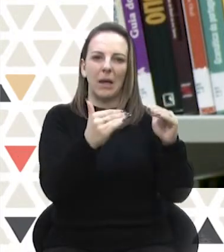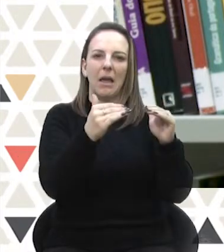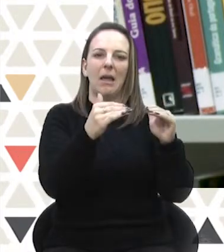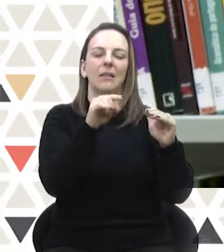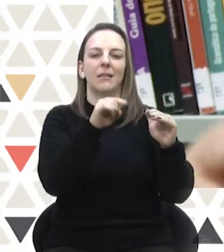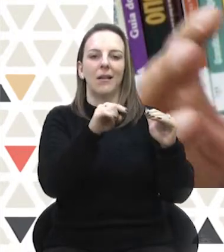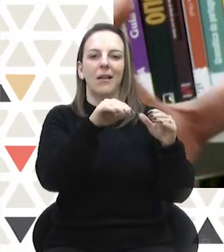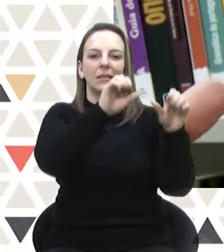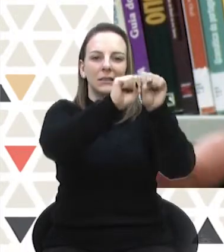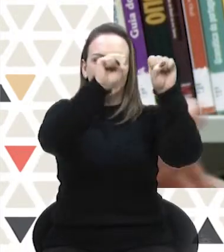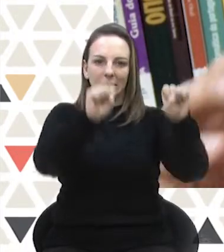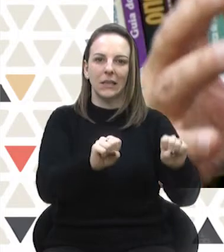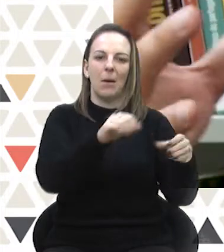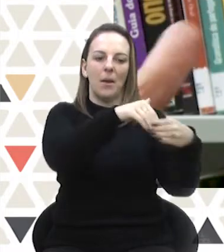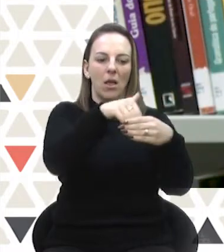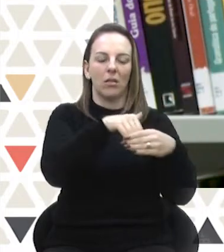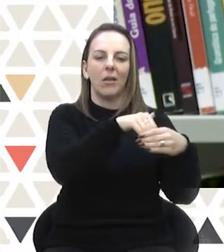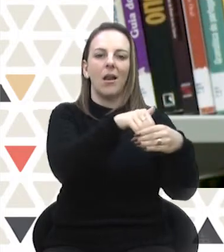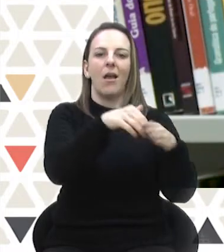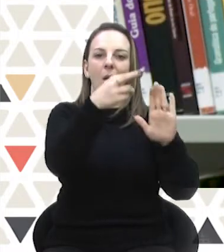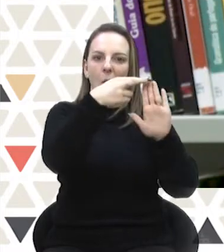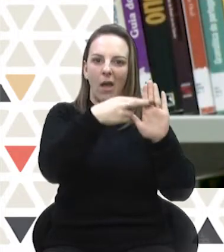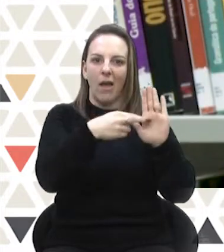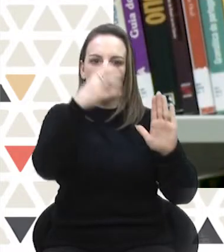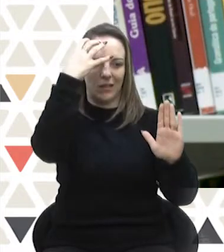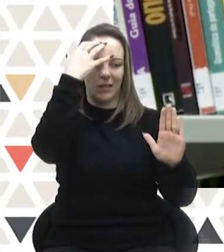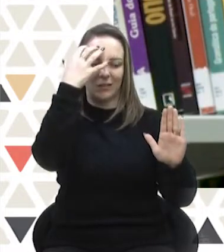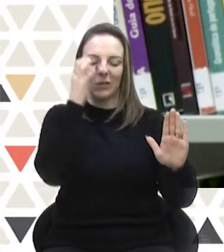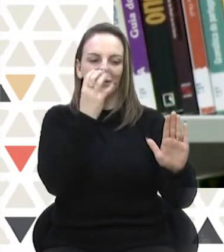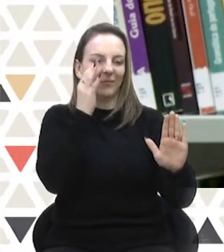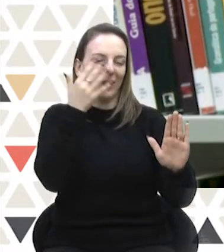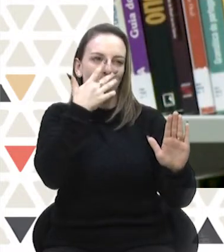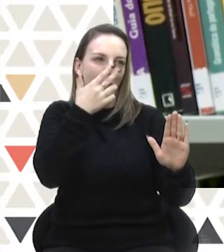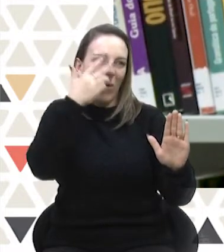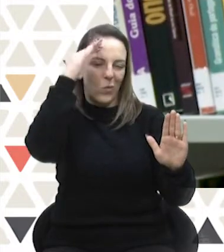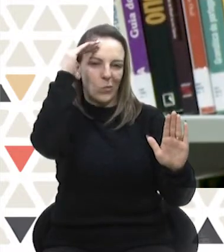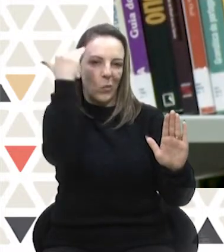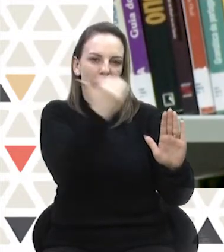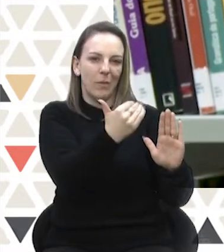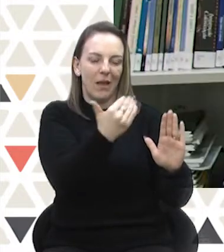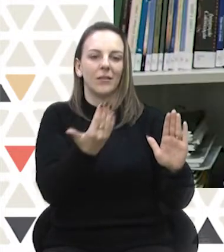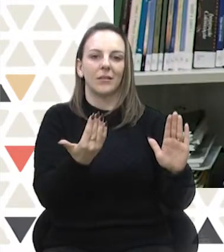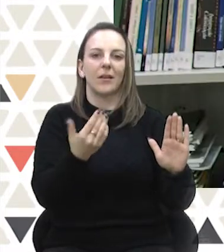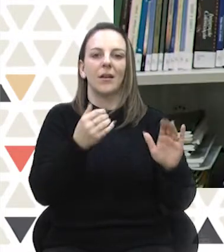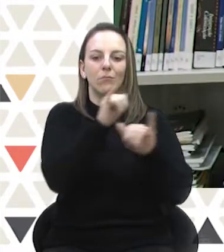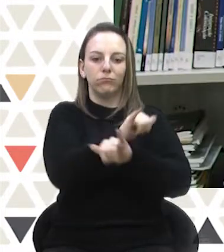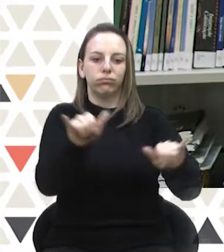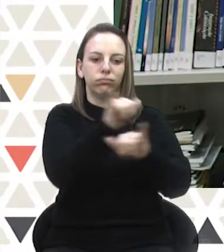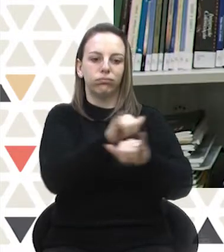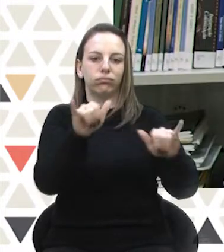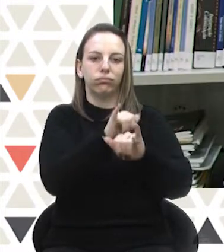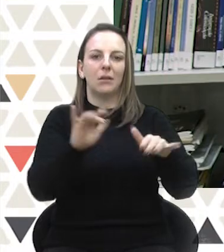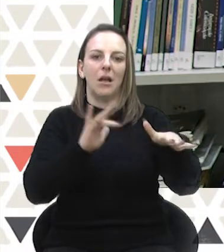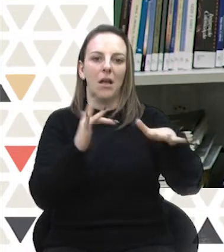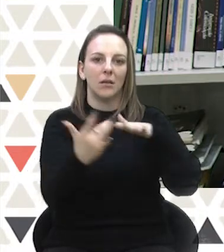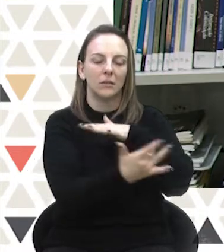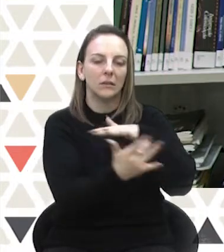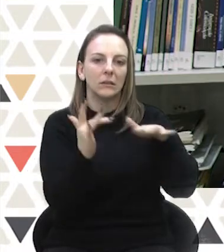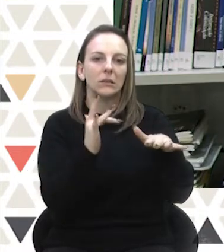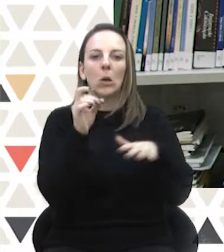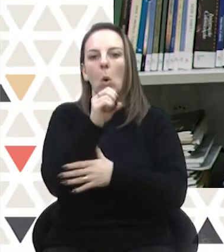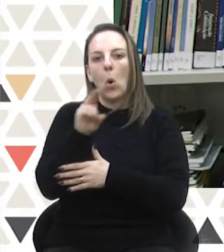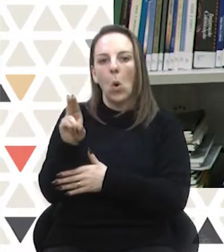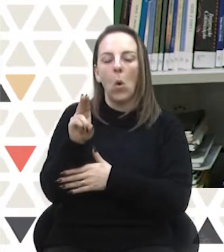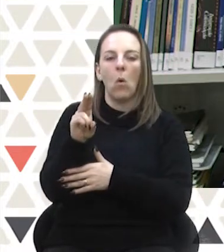contra as normas e a integridade do processo eleitoral. E difundir isso através das redes